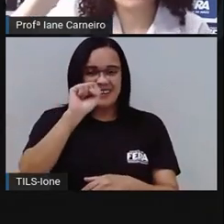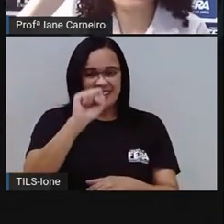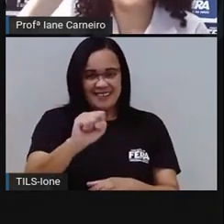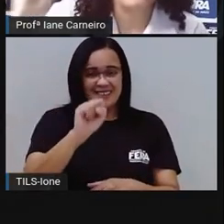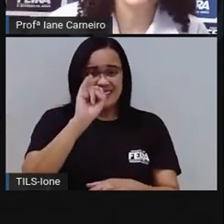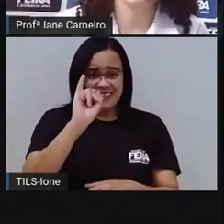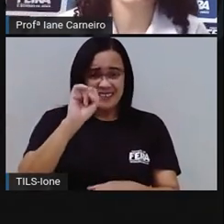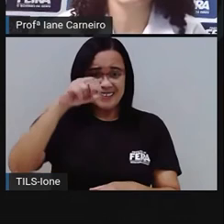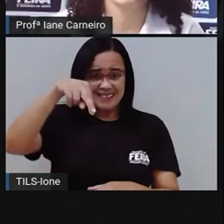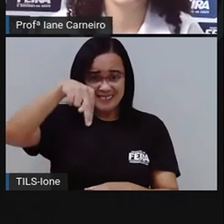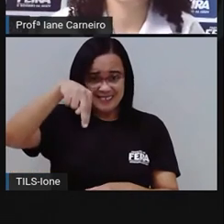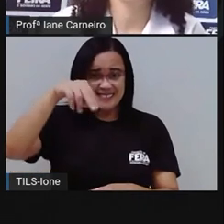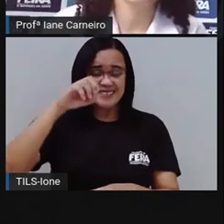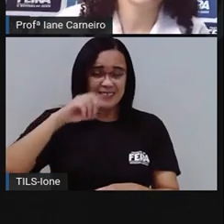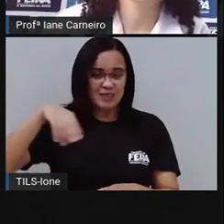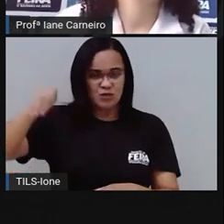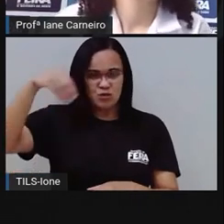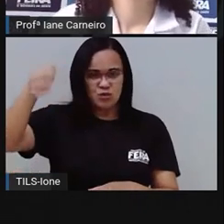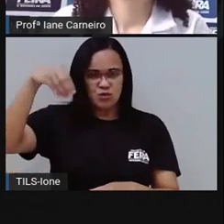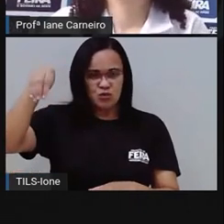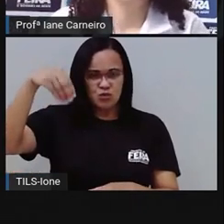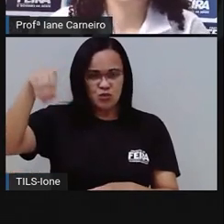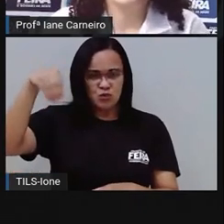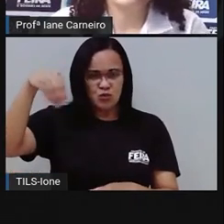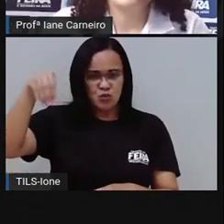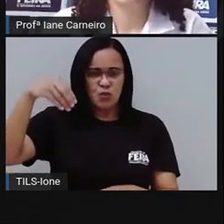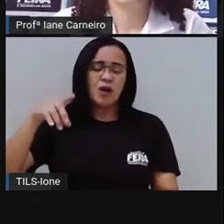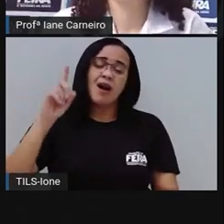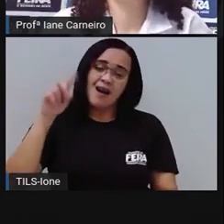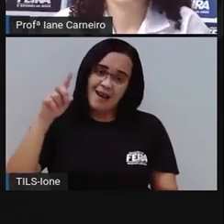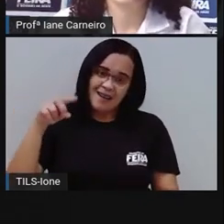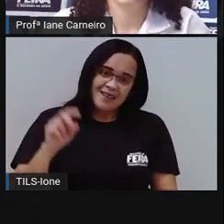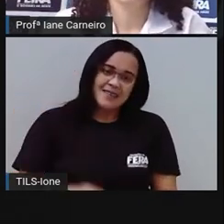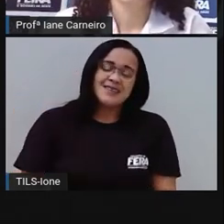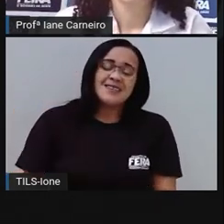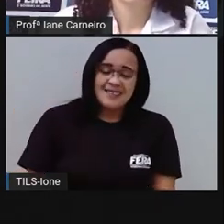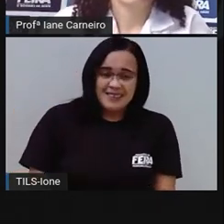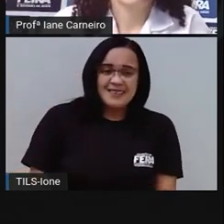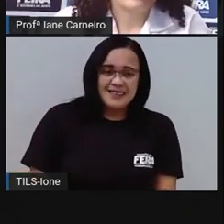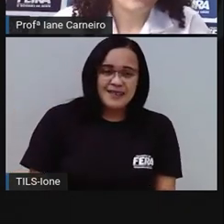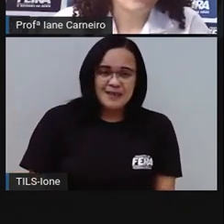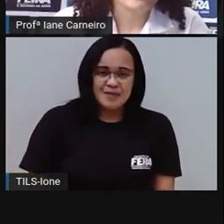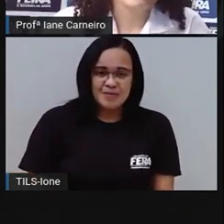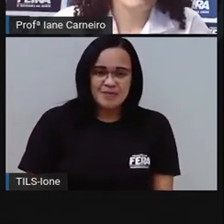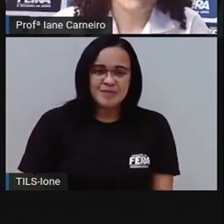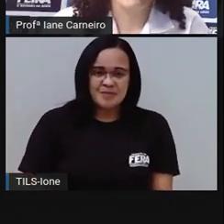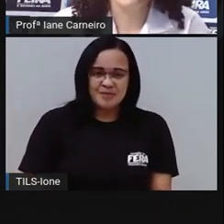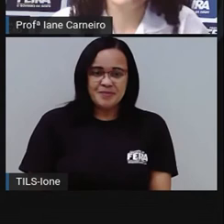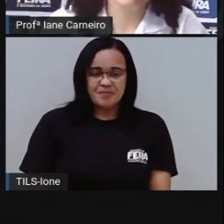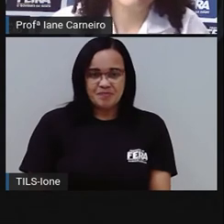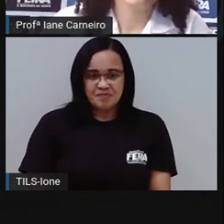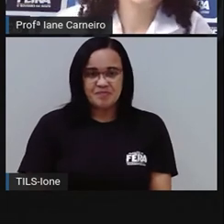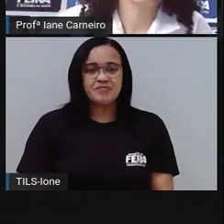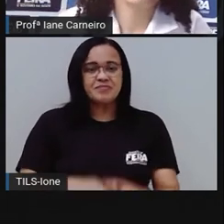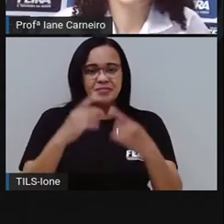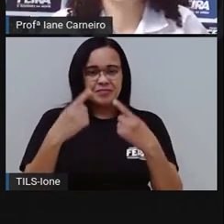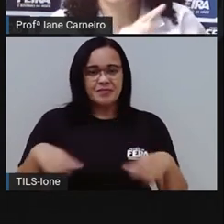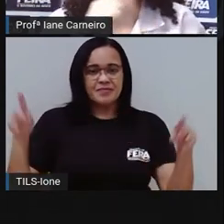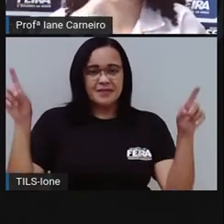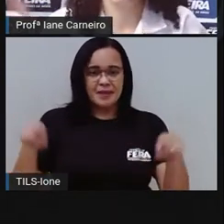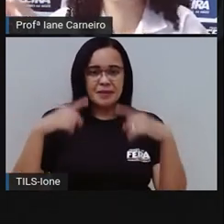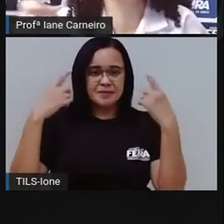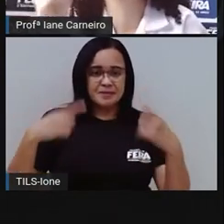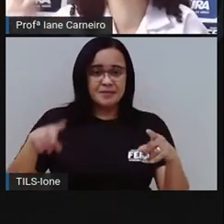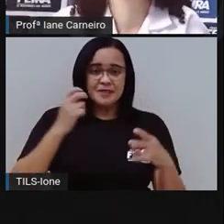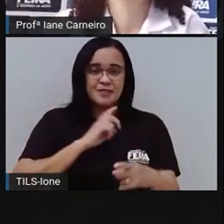toca-se o sino da igreja, né? Para dizer, né? Para declarar a morte de alguém. Ela fala grosso, né? bem. Ou então fala assim,